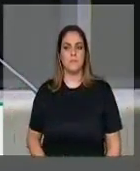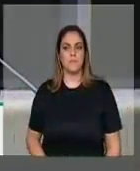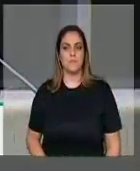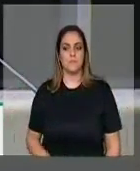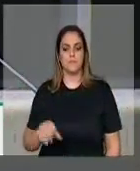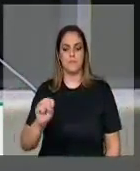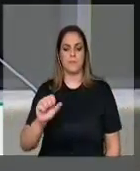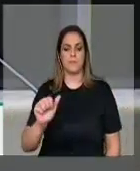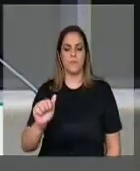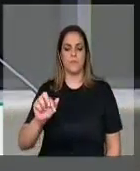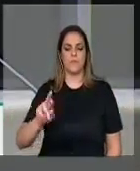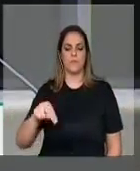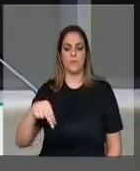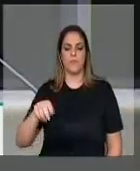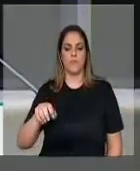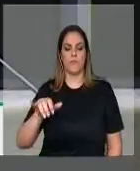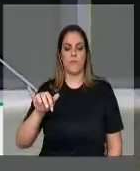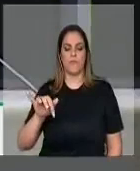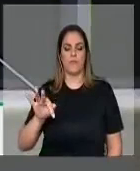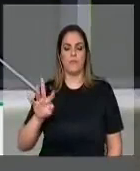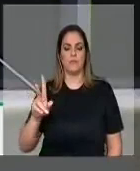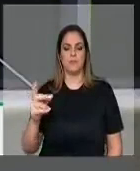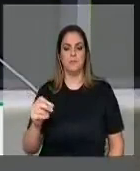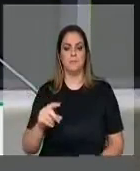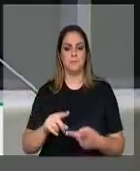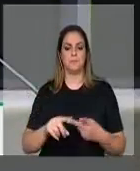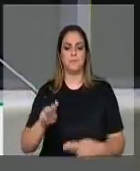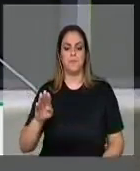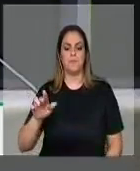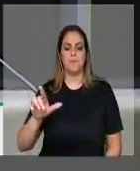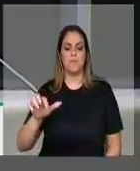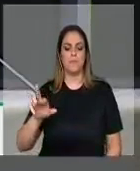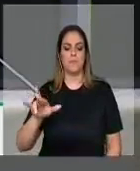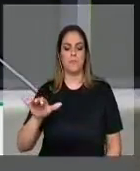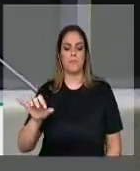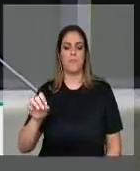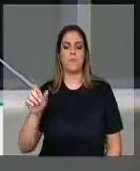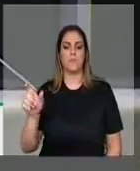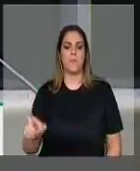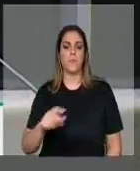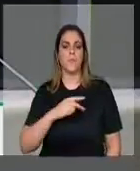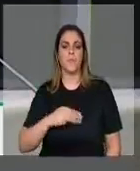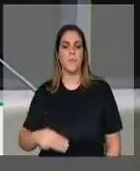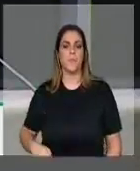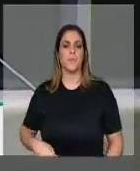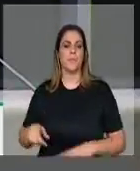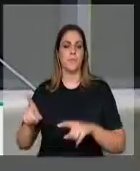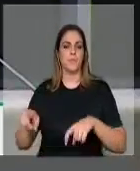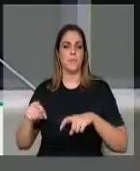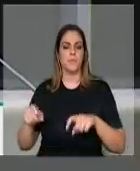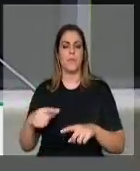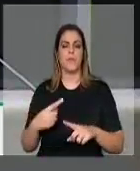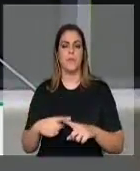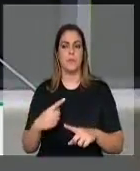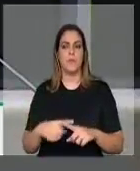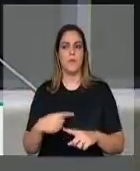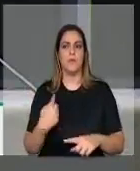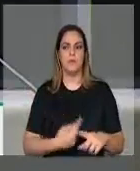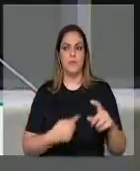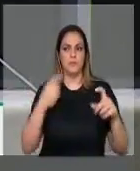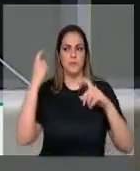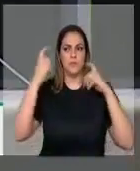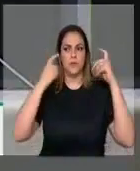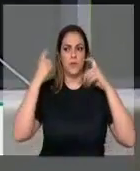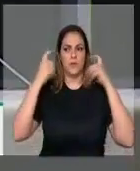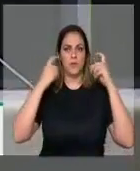Sarney Filho, e também ao Bralho Nage, o ministro da Agricultura, uma das nossas preocupações para ver que